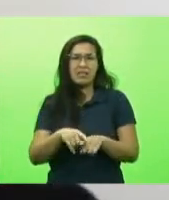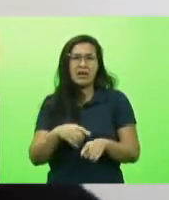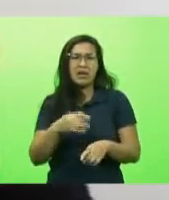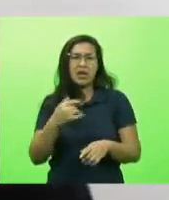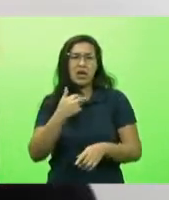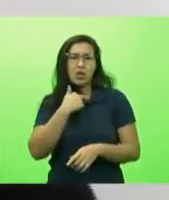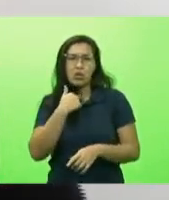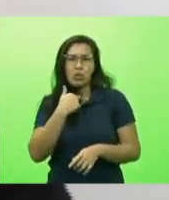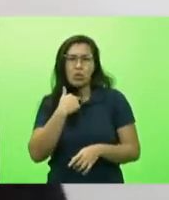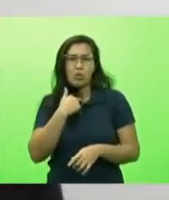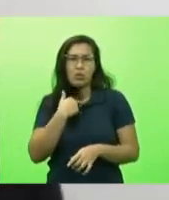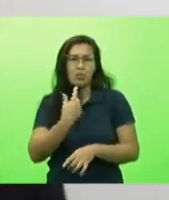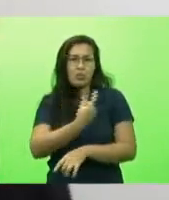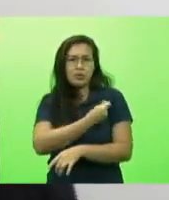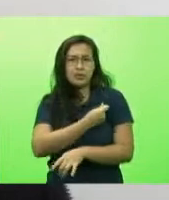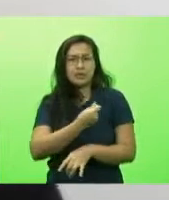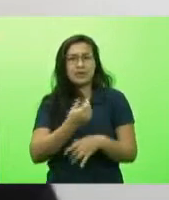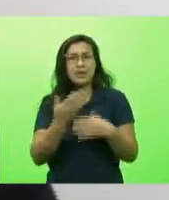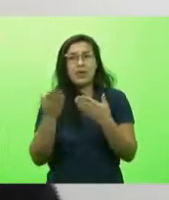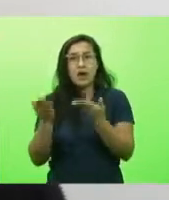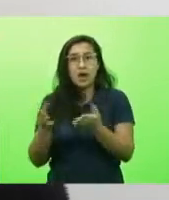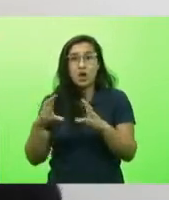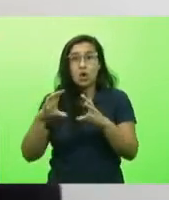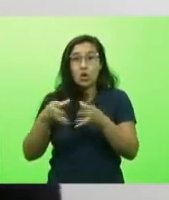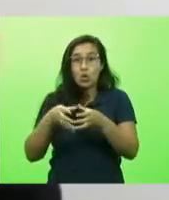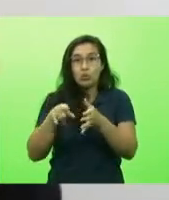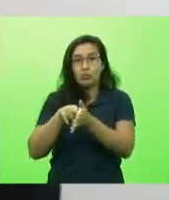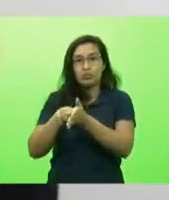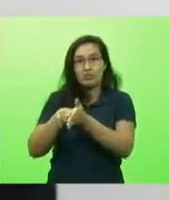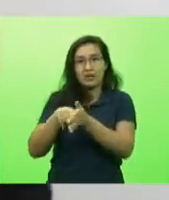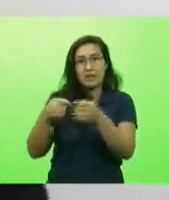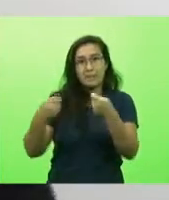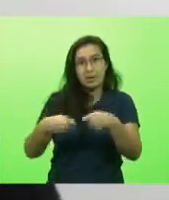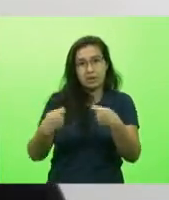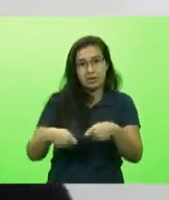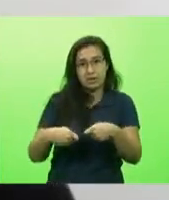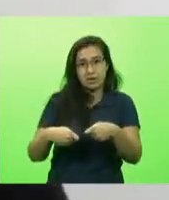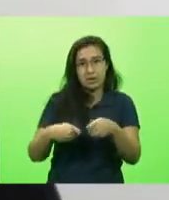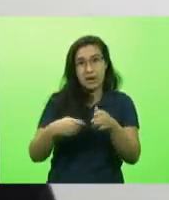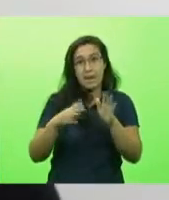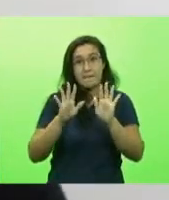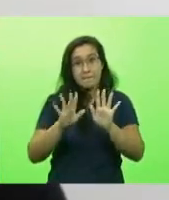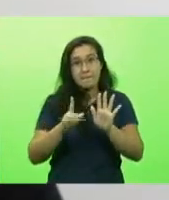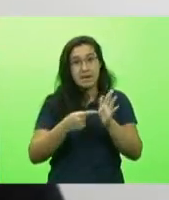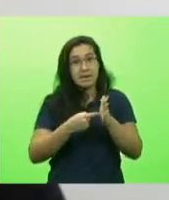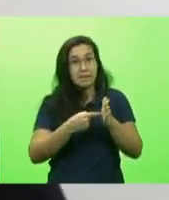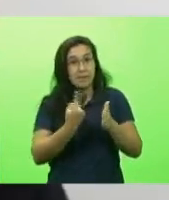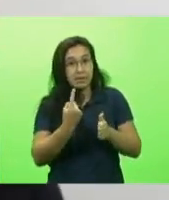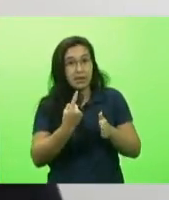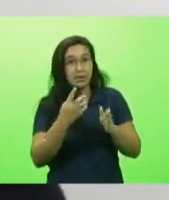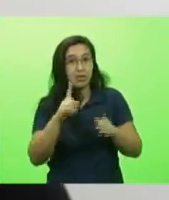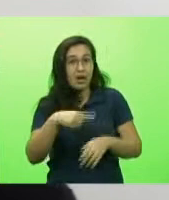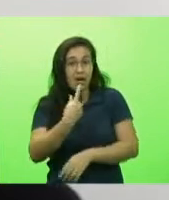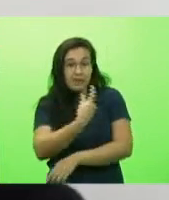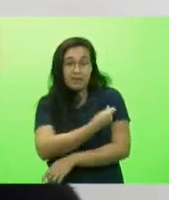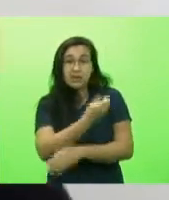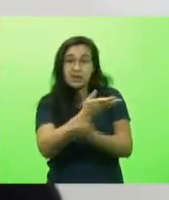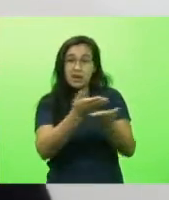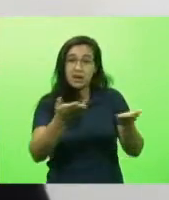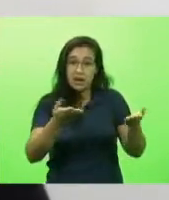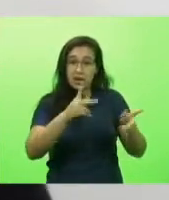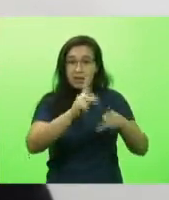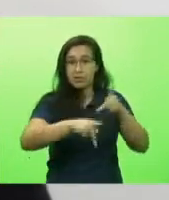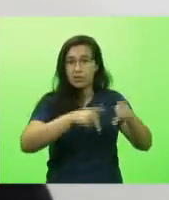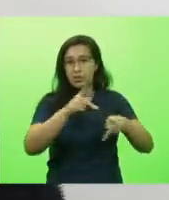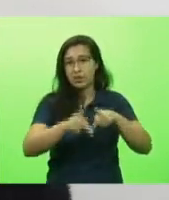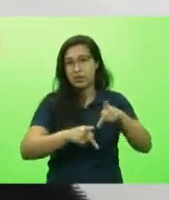a vacina isso aí os órgãos de controle tem que fiscalizar o chave é a vacinação eu digo por isso eu digo isso porque eu falei com